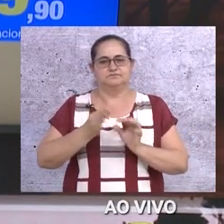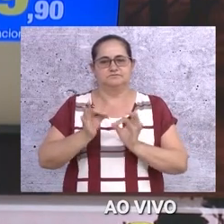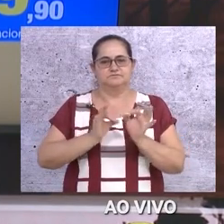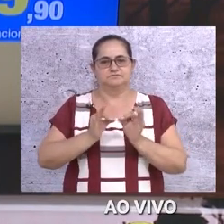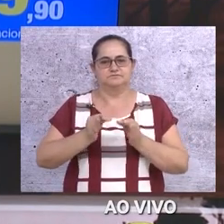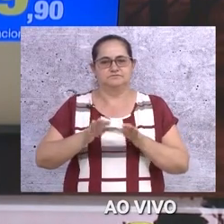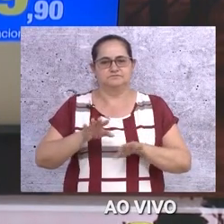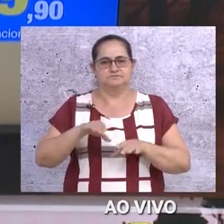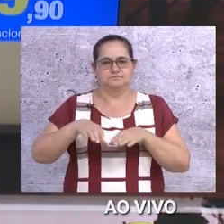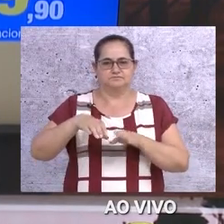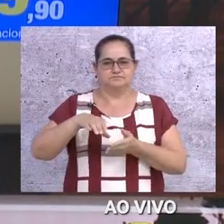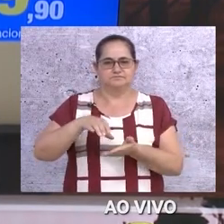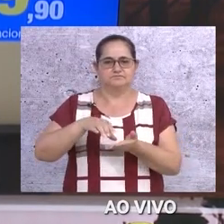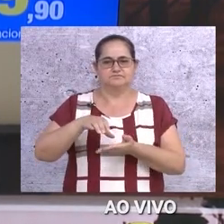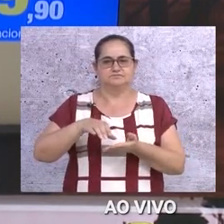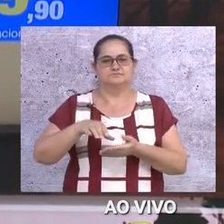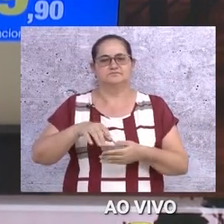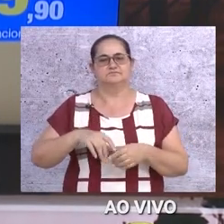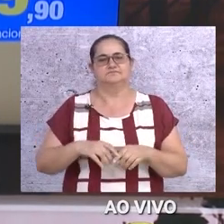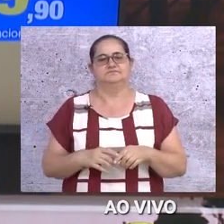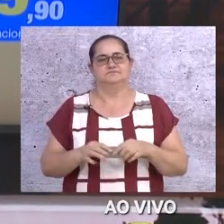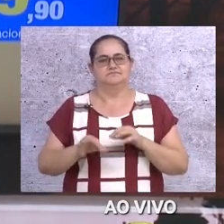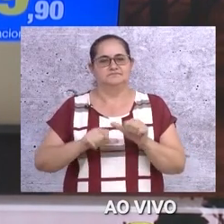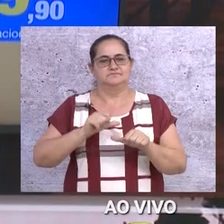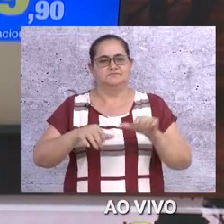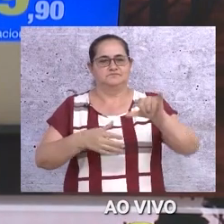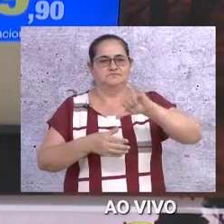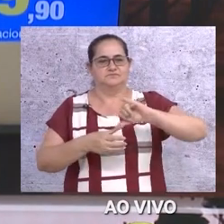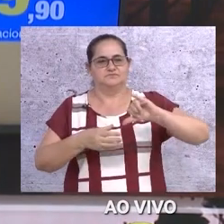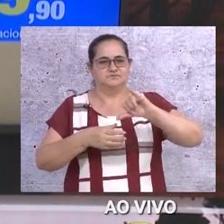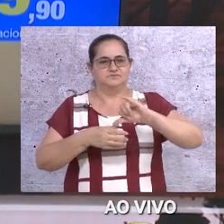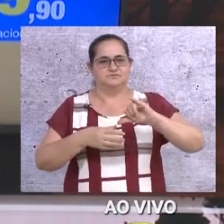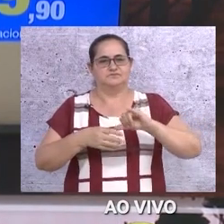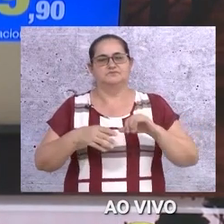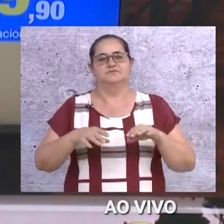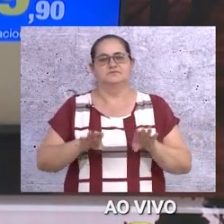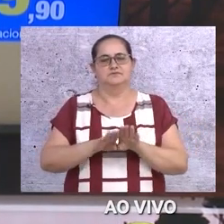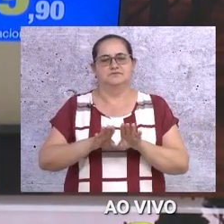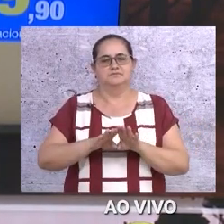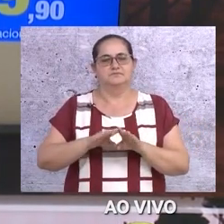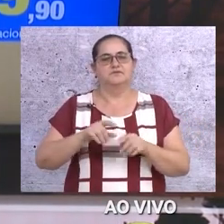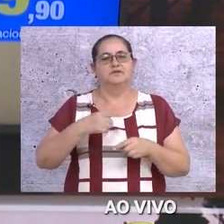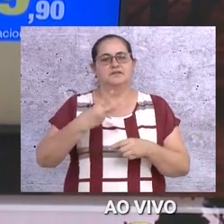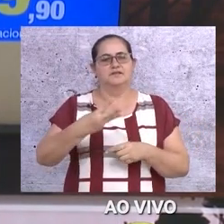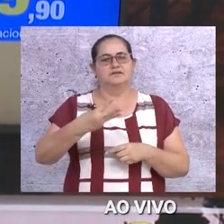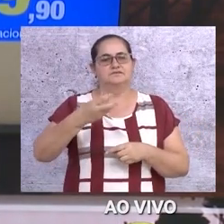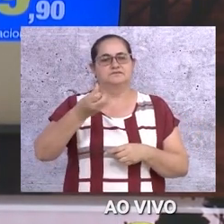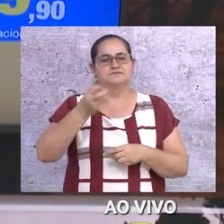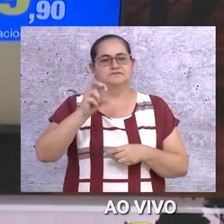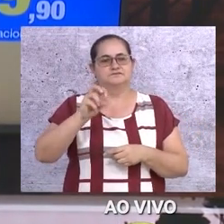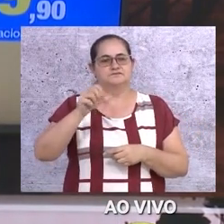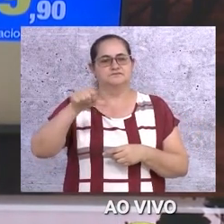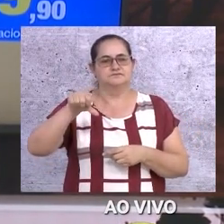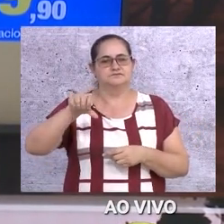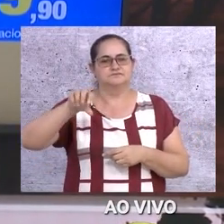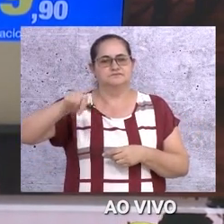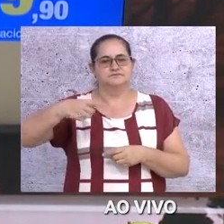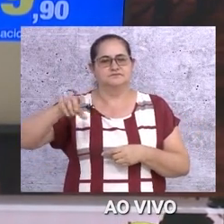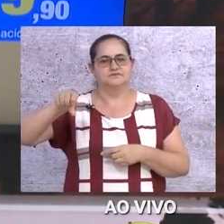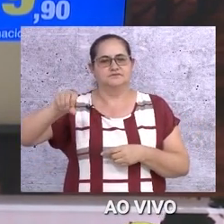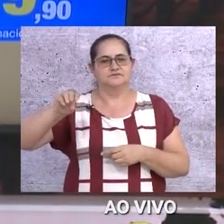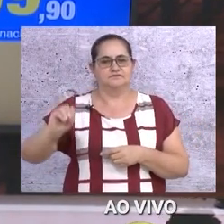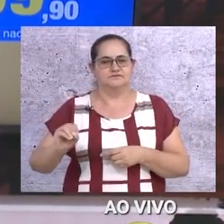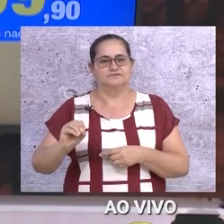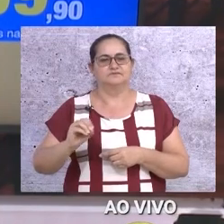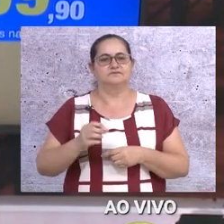balanceamento, troca de óleo, filtro, pastilhas de freio a partir de R$ 359,90. Válido para carros